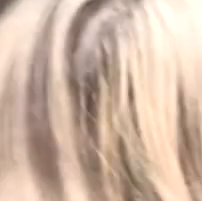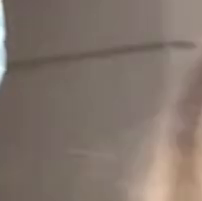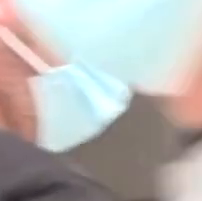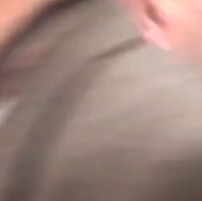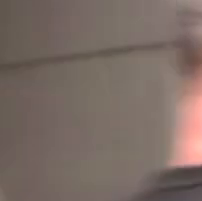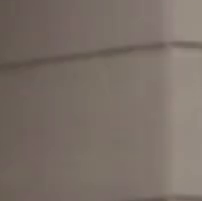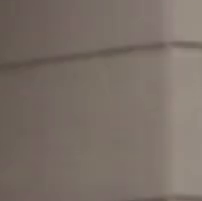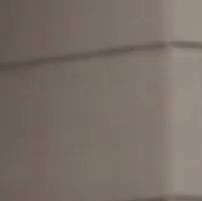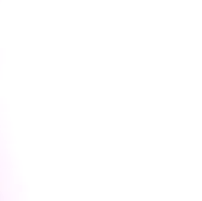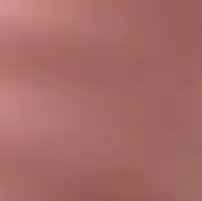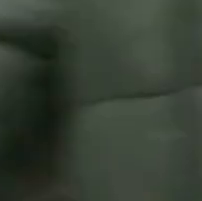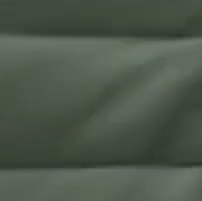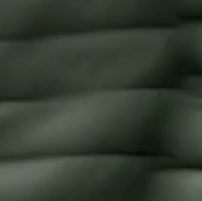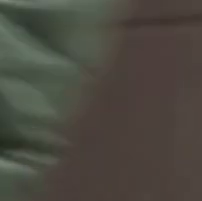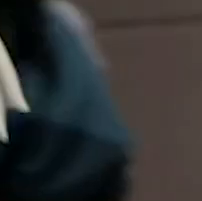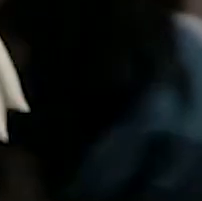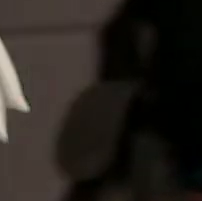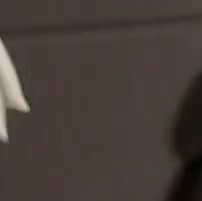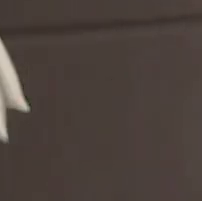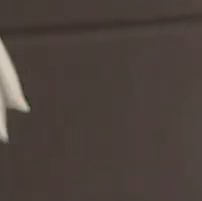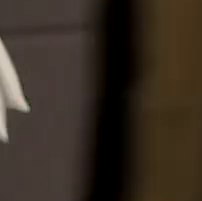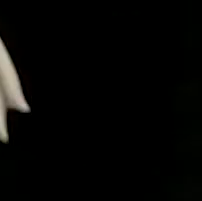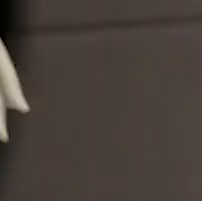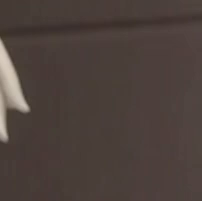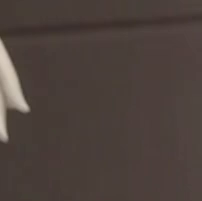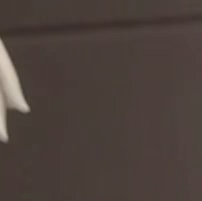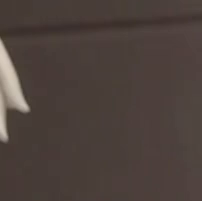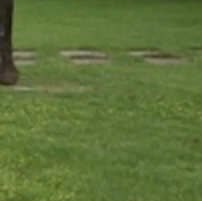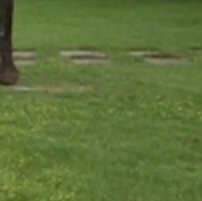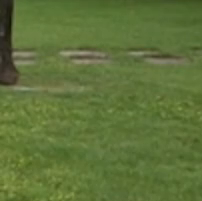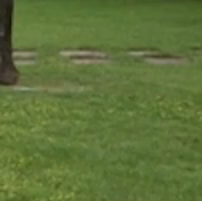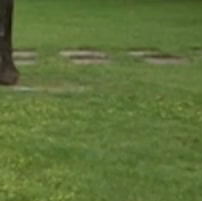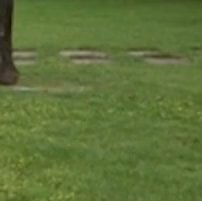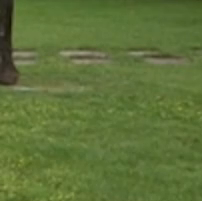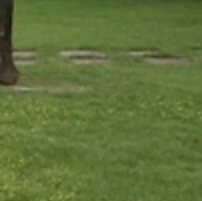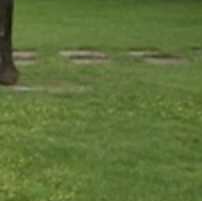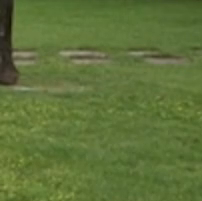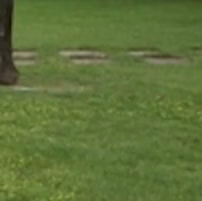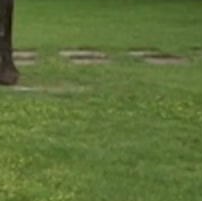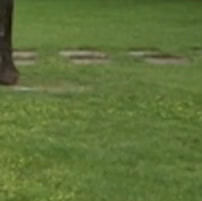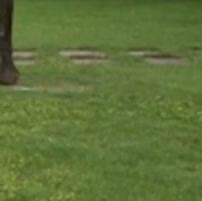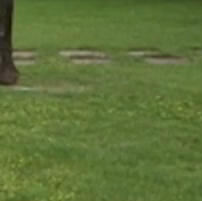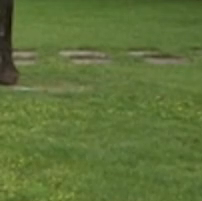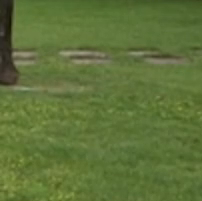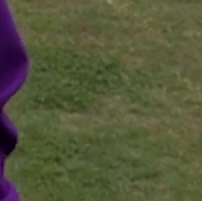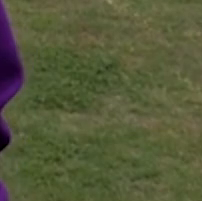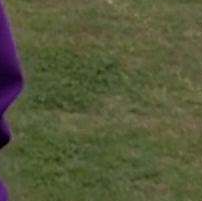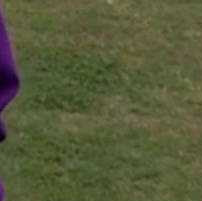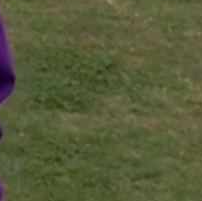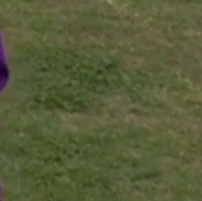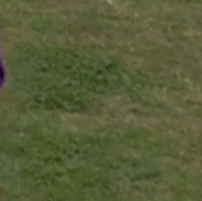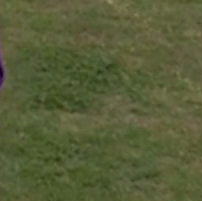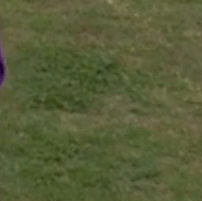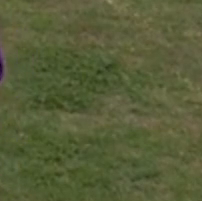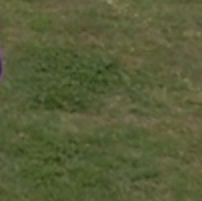de casamentos nacionais e internacionais despedidas de solteiro batizados ao ar livre e até festas de celebração de divórcios todas aquelas